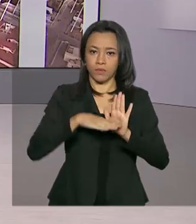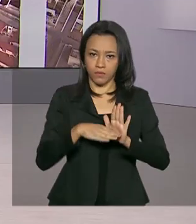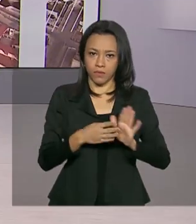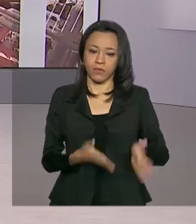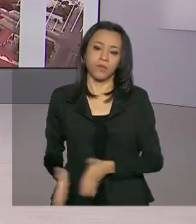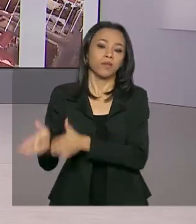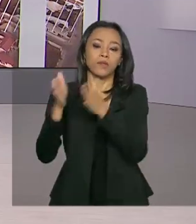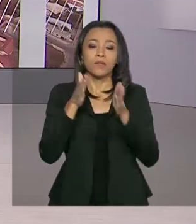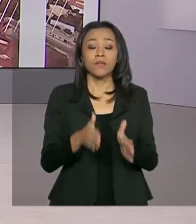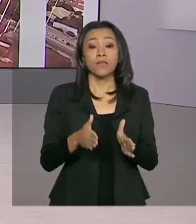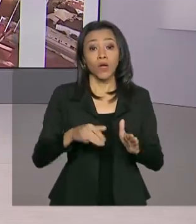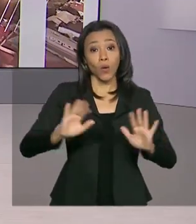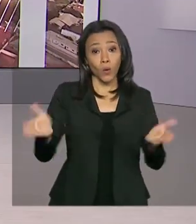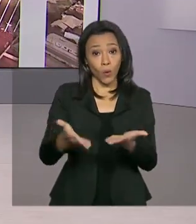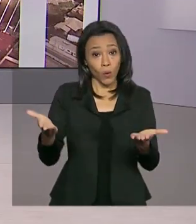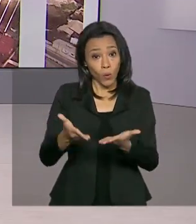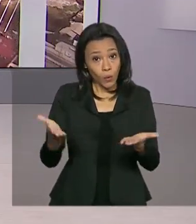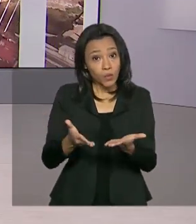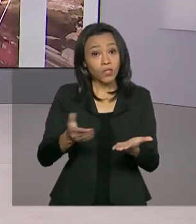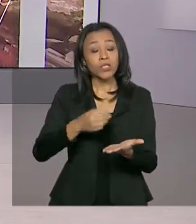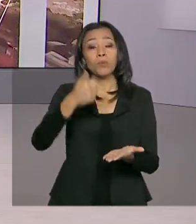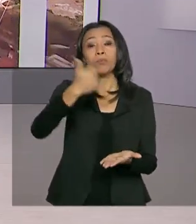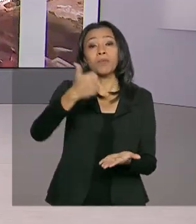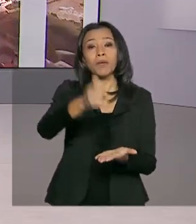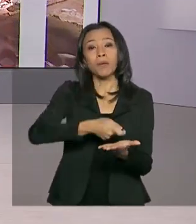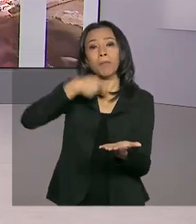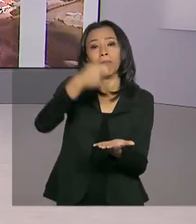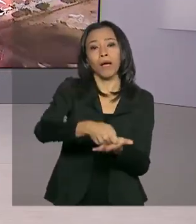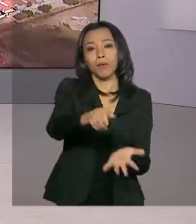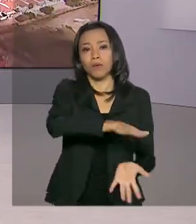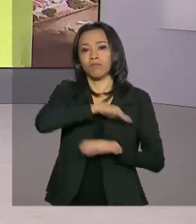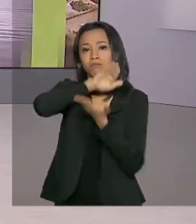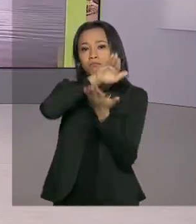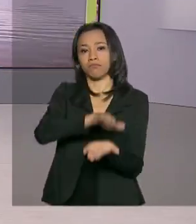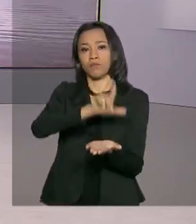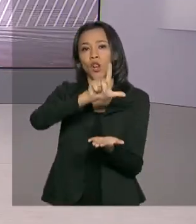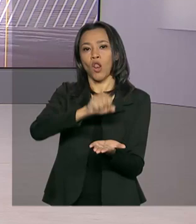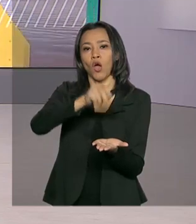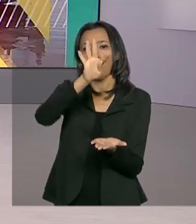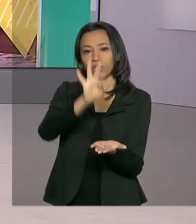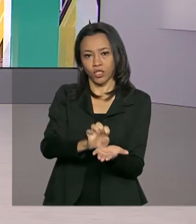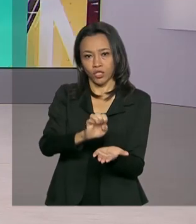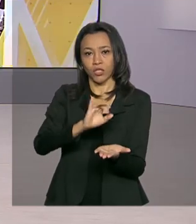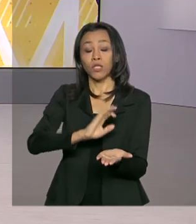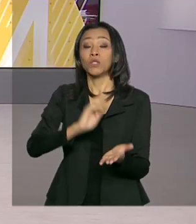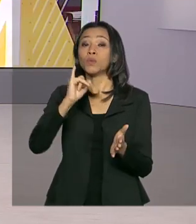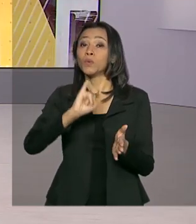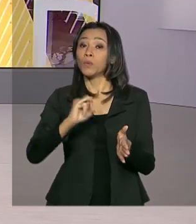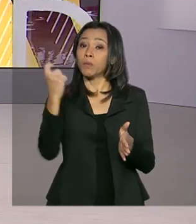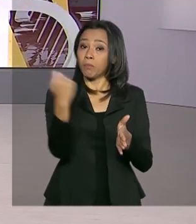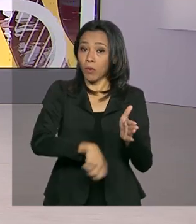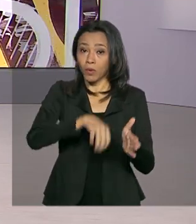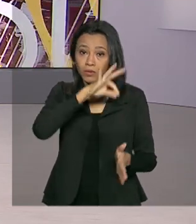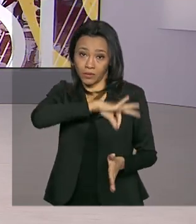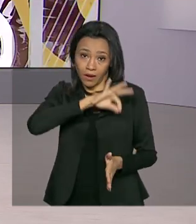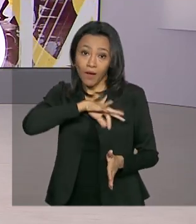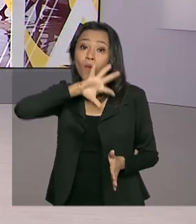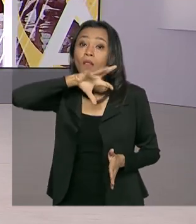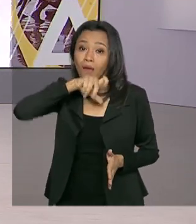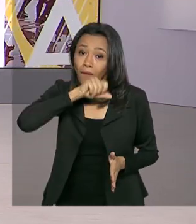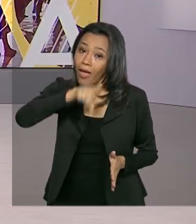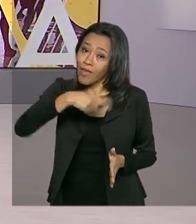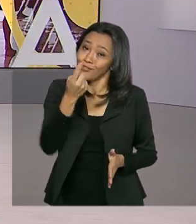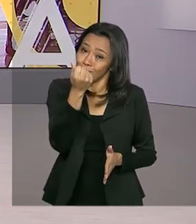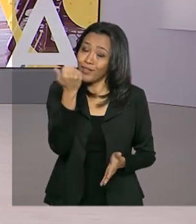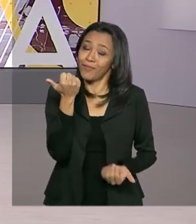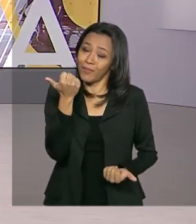E sai hoje o pagamento do primeiro lote de restituição do imposto de renda. É mais dinheiro no bolso aí do consumidor para ajudar nessa crise.